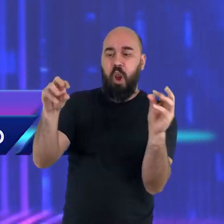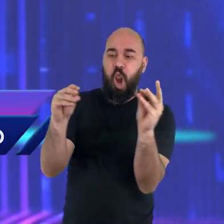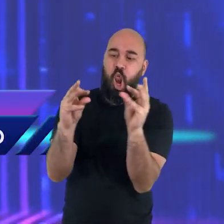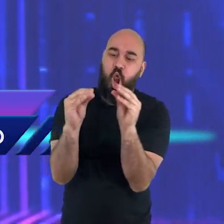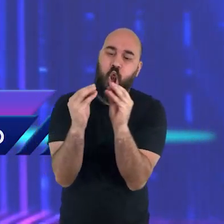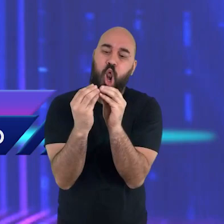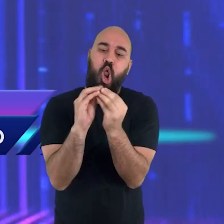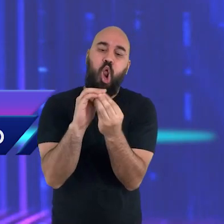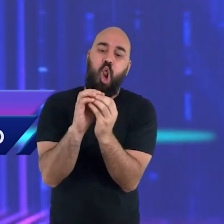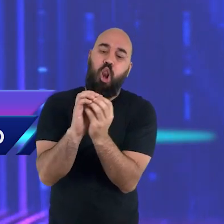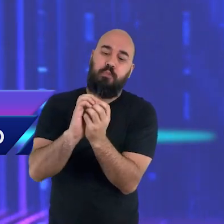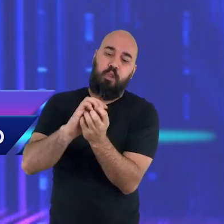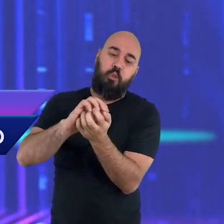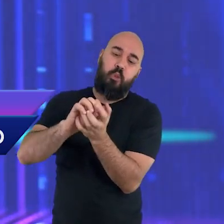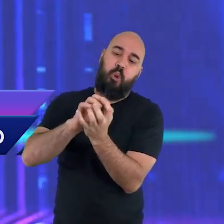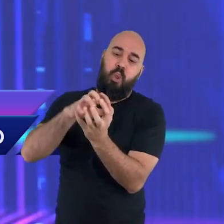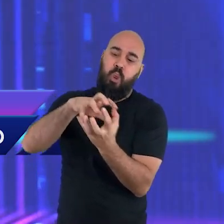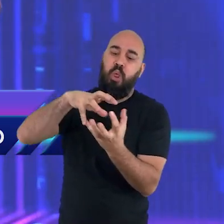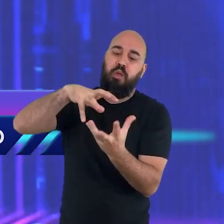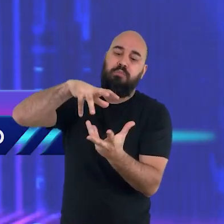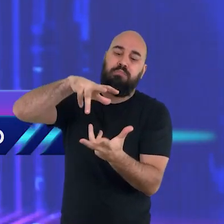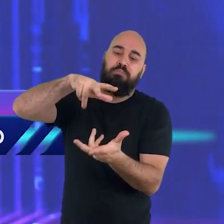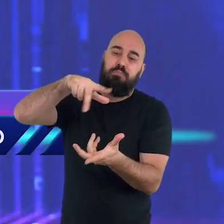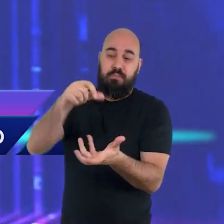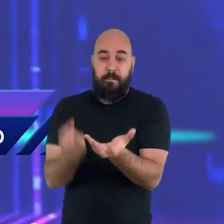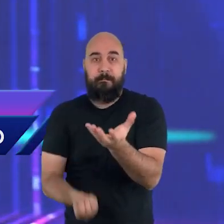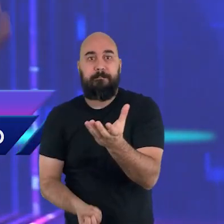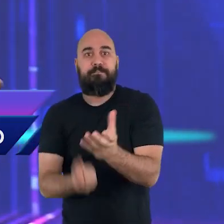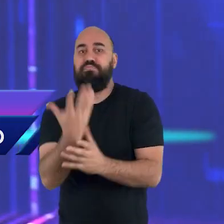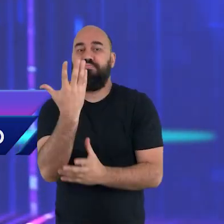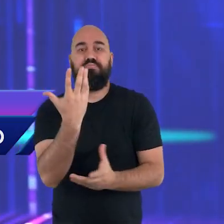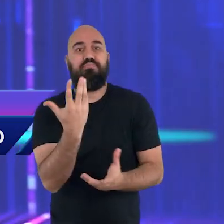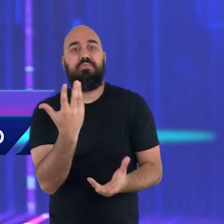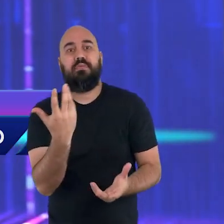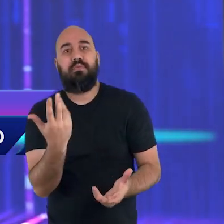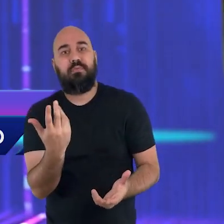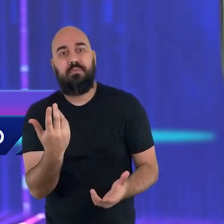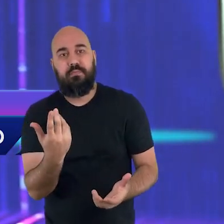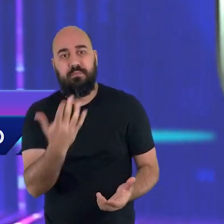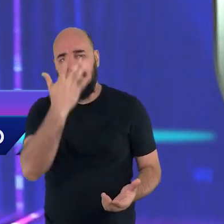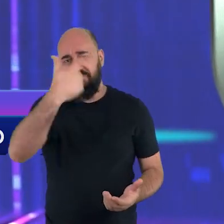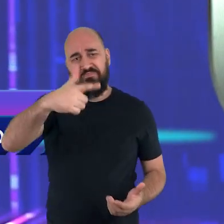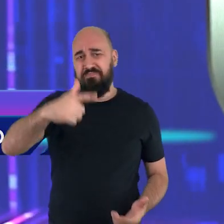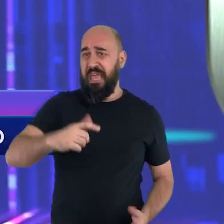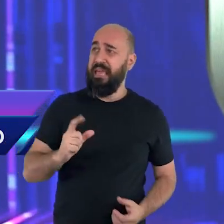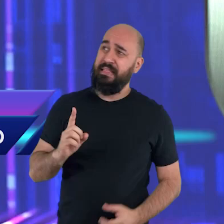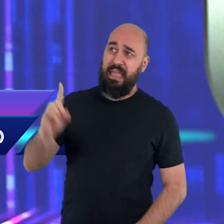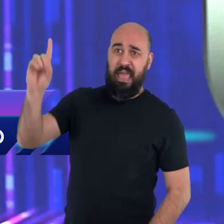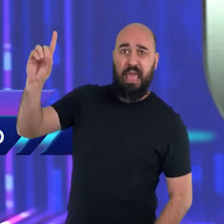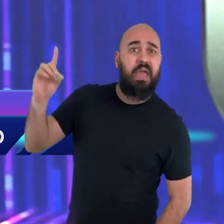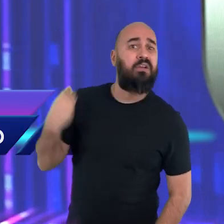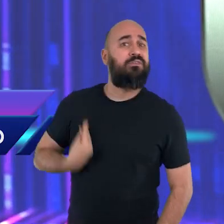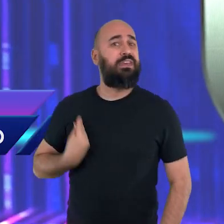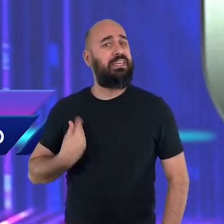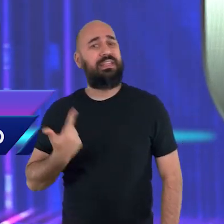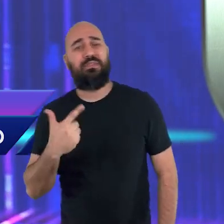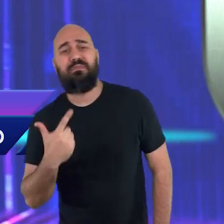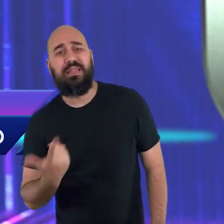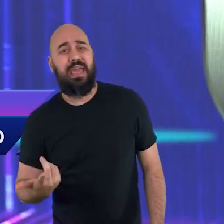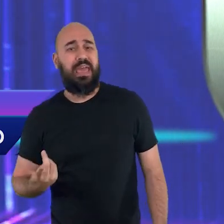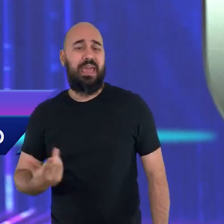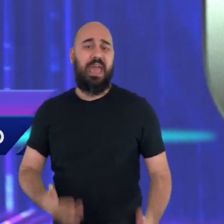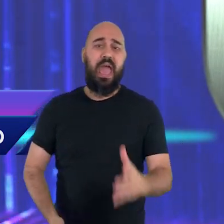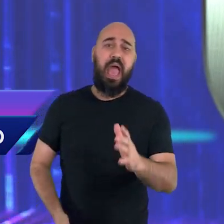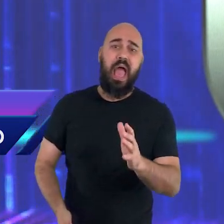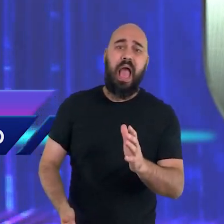surgiu. E a vida apareceu. Não tem ninguém por trás. Não existe Deus. Não existe uma mente superior. Tudo aconteceu ao